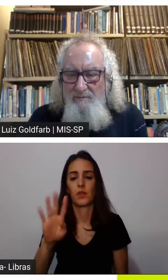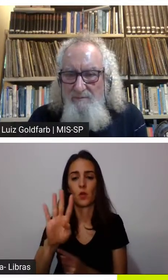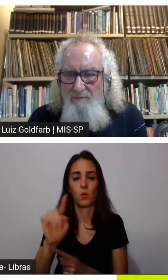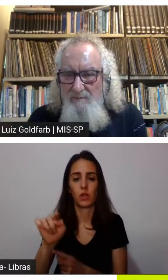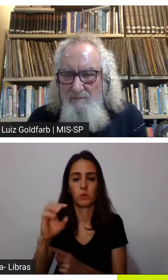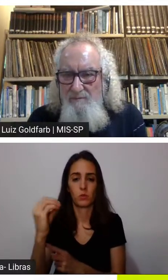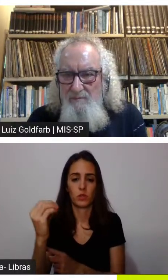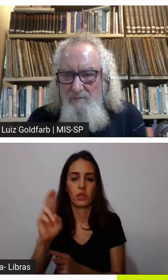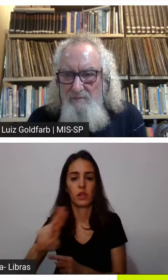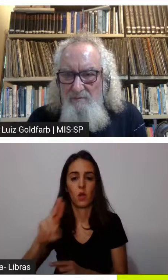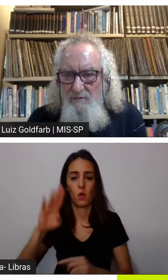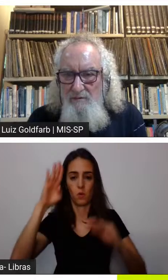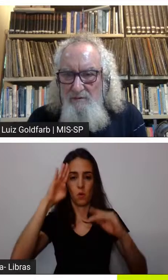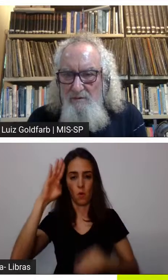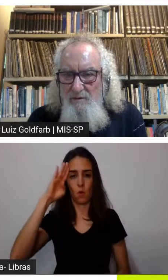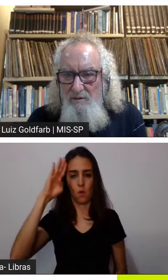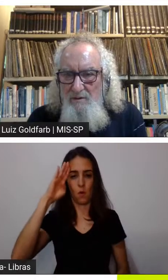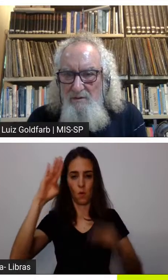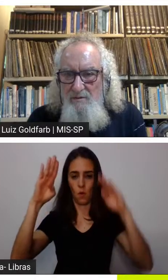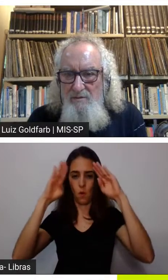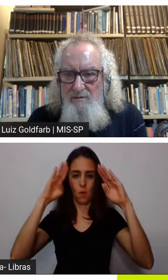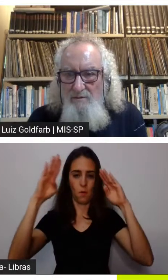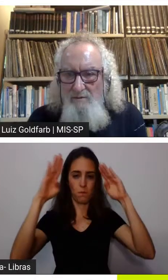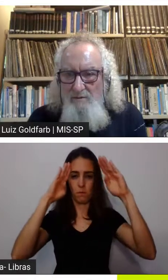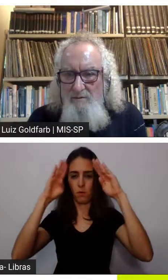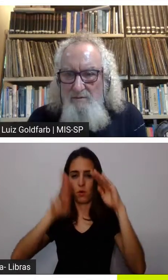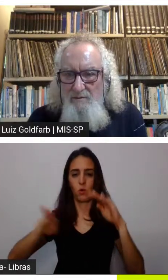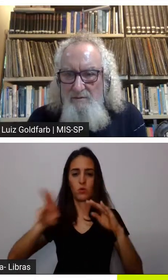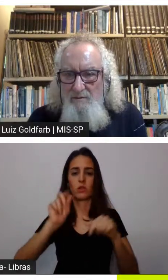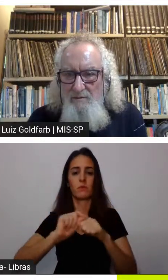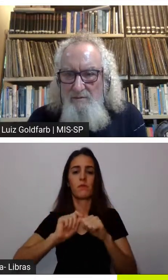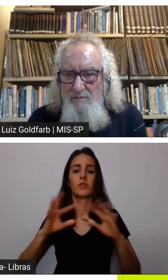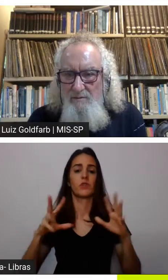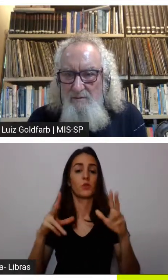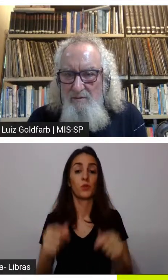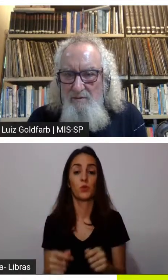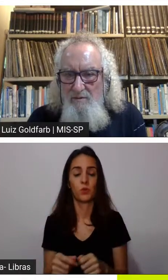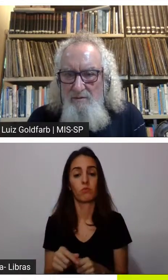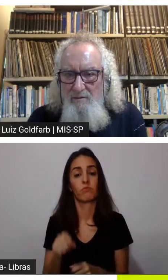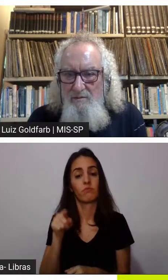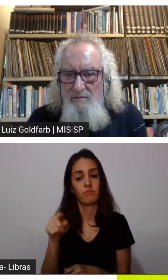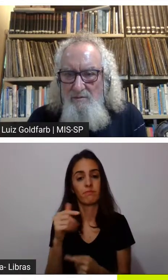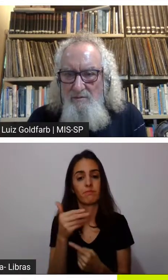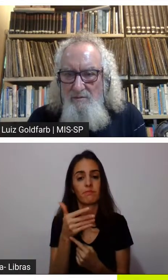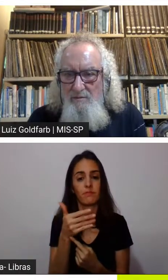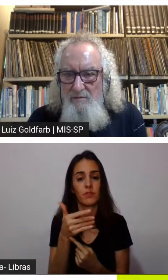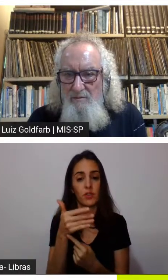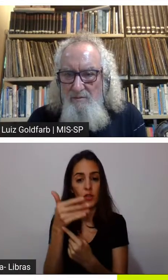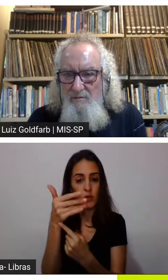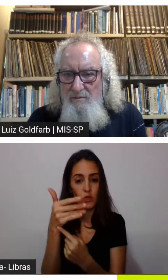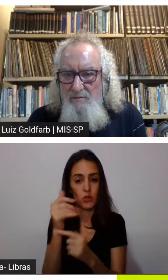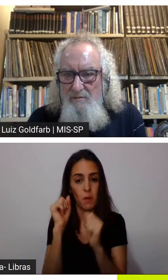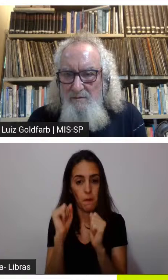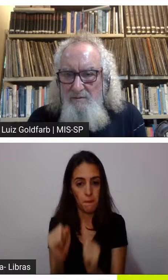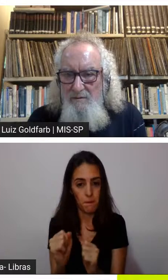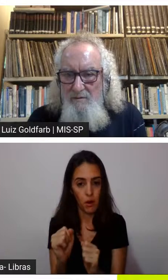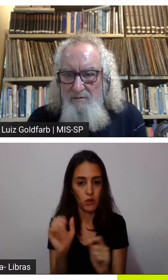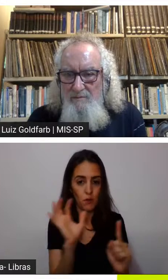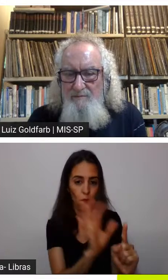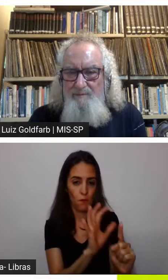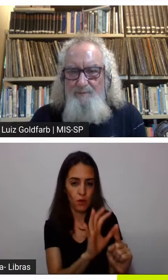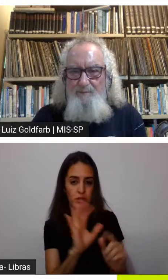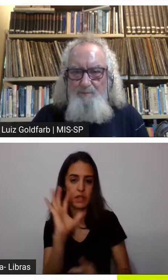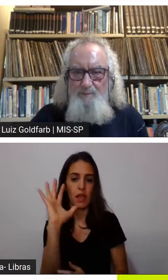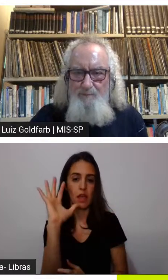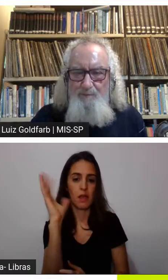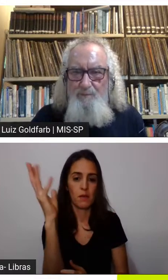uma ferramenta para ajudar o meio ambiente sim ela pode ser uma ferramenta para ferrar o meio ambiente sim também